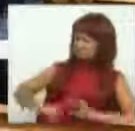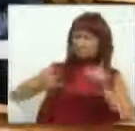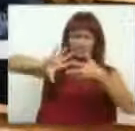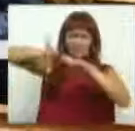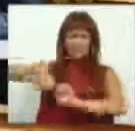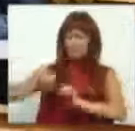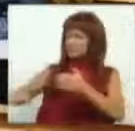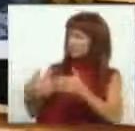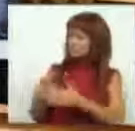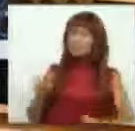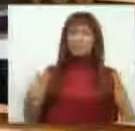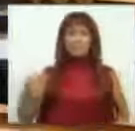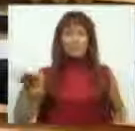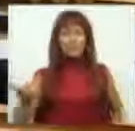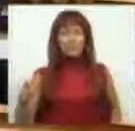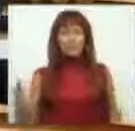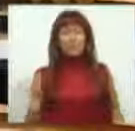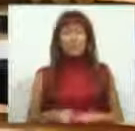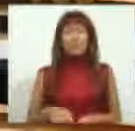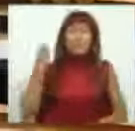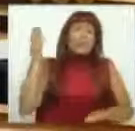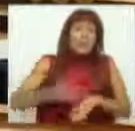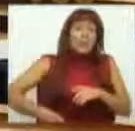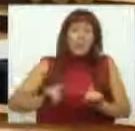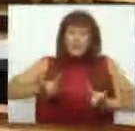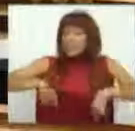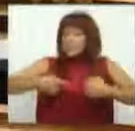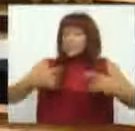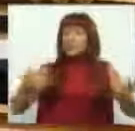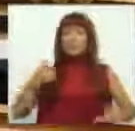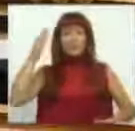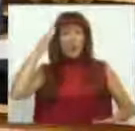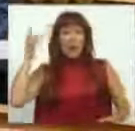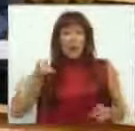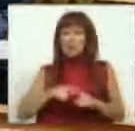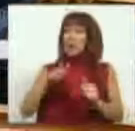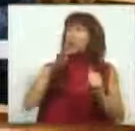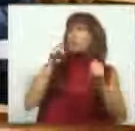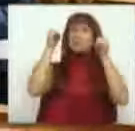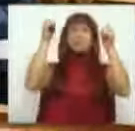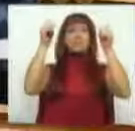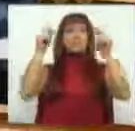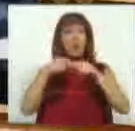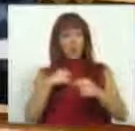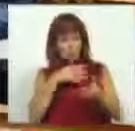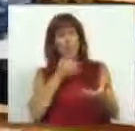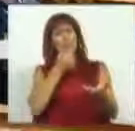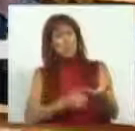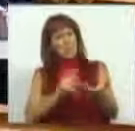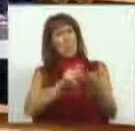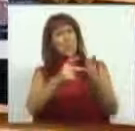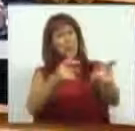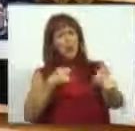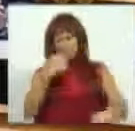destruir a proposta do Partido Socialista. A determinada altura, eu próprio julgo até que elogiei a sua competência técnica.